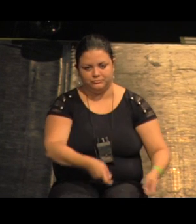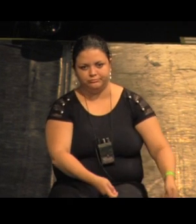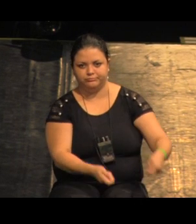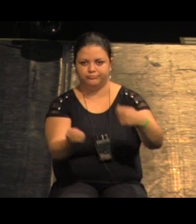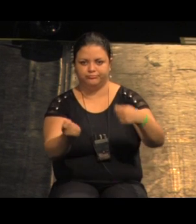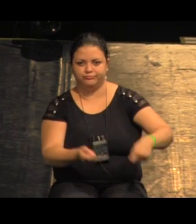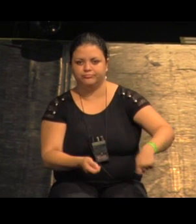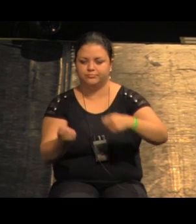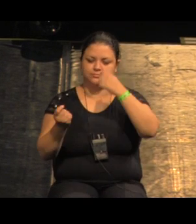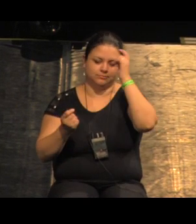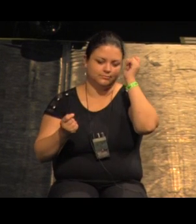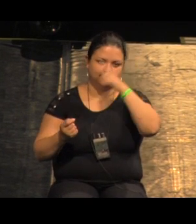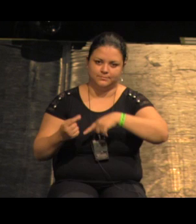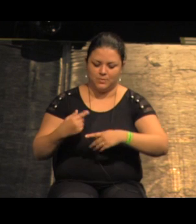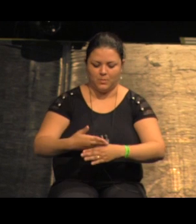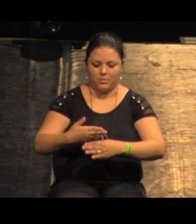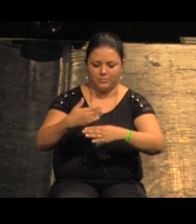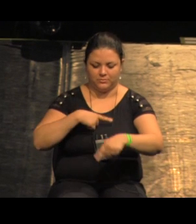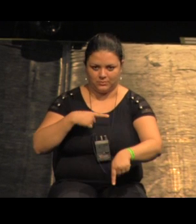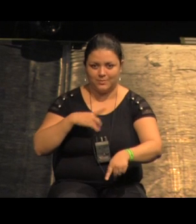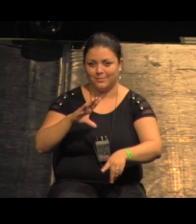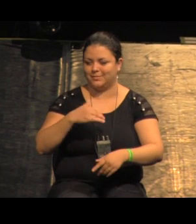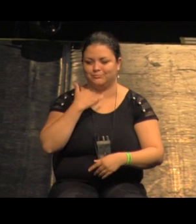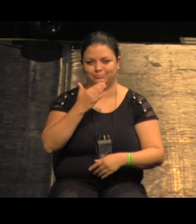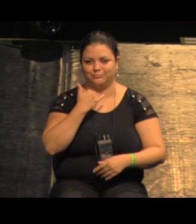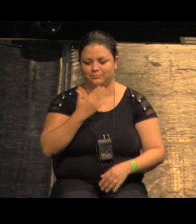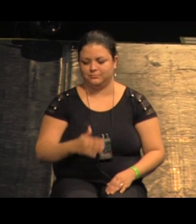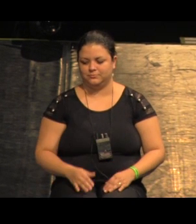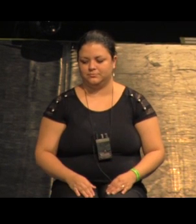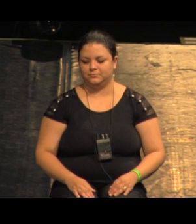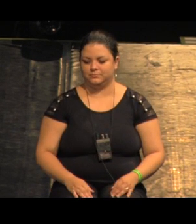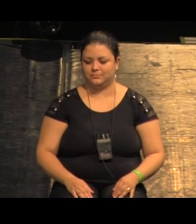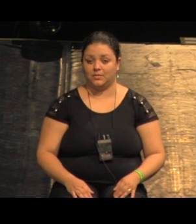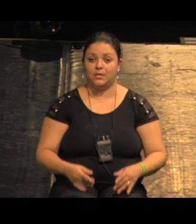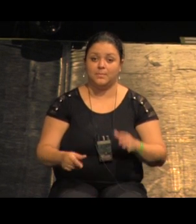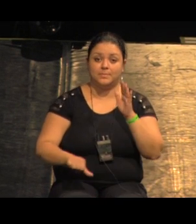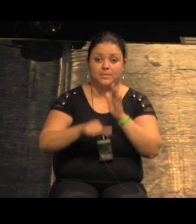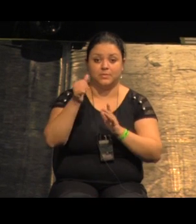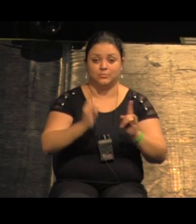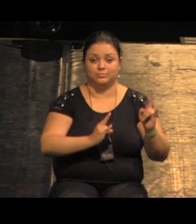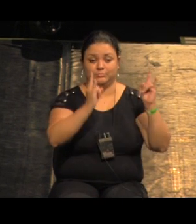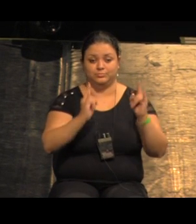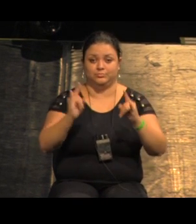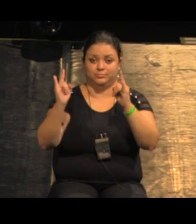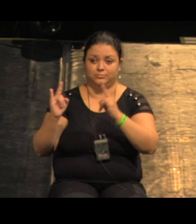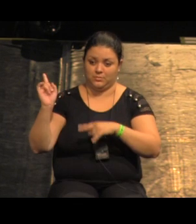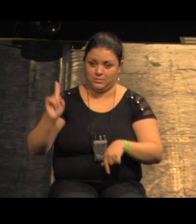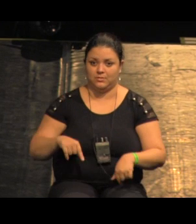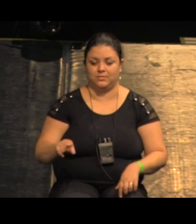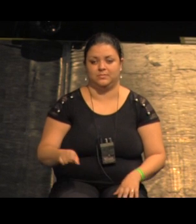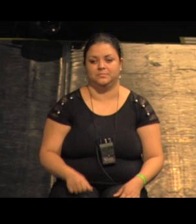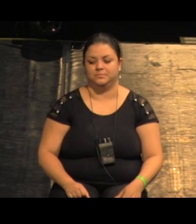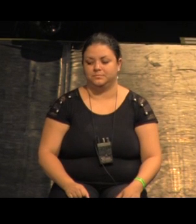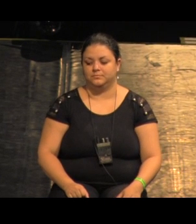isso é um dado importante para a gente também esse é o primeiro conjunto que foi feito conhecido como Singapura